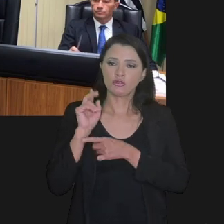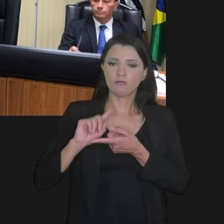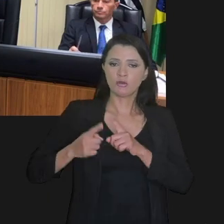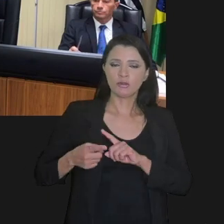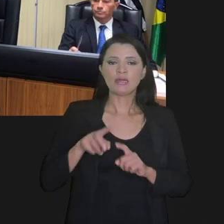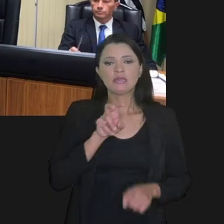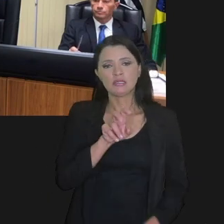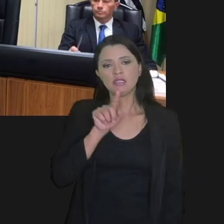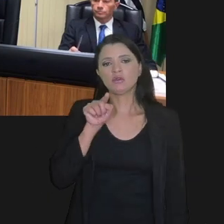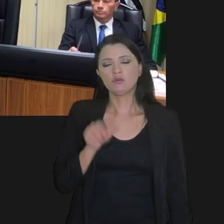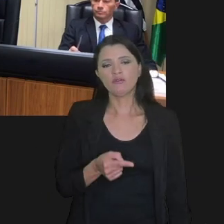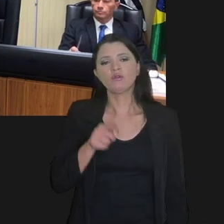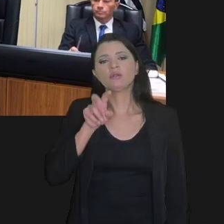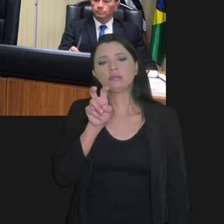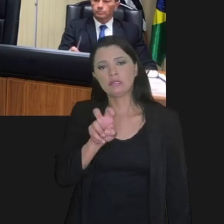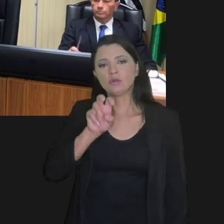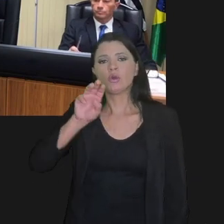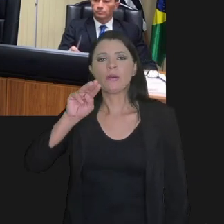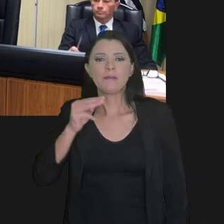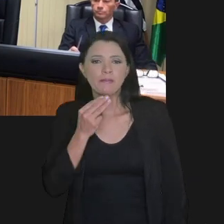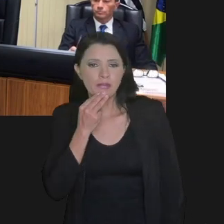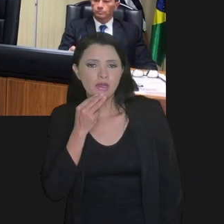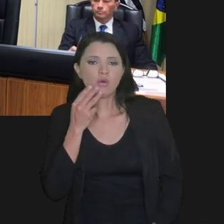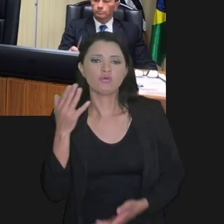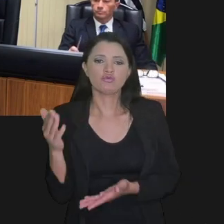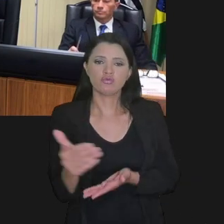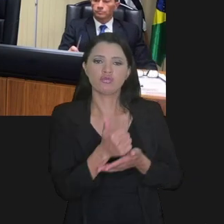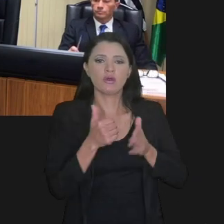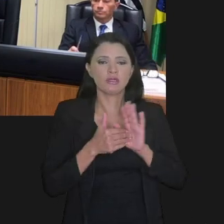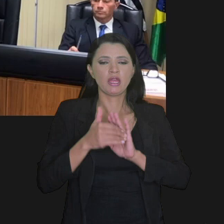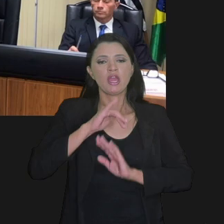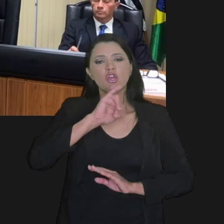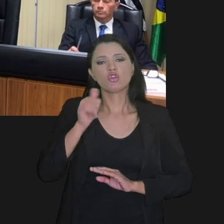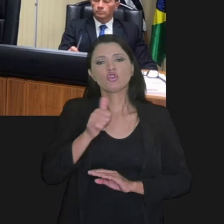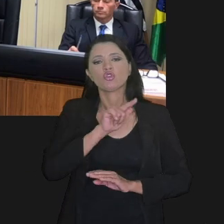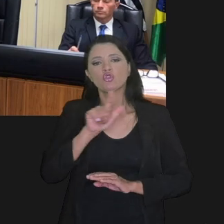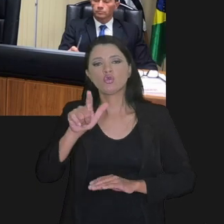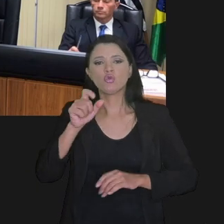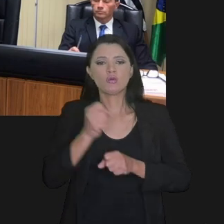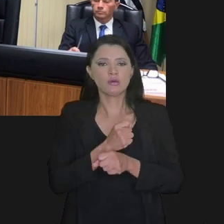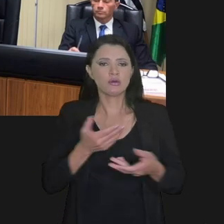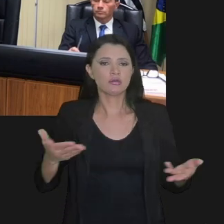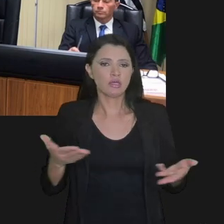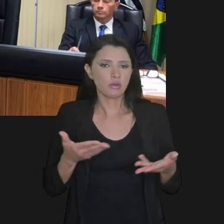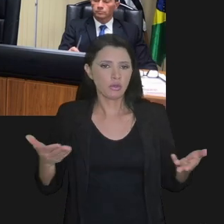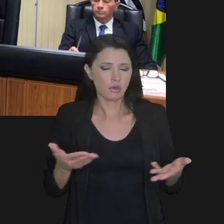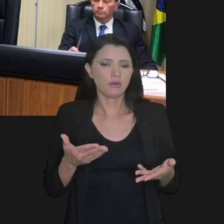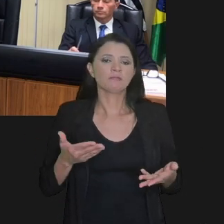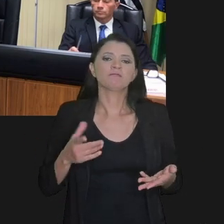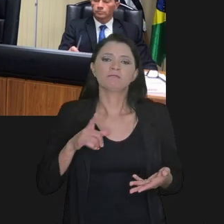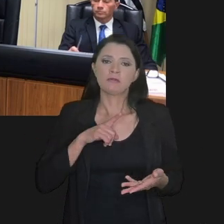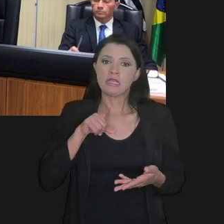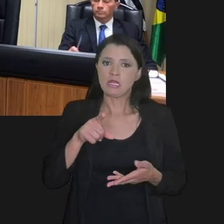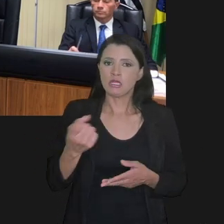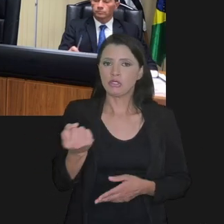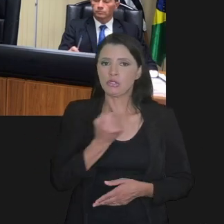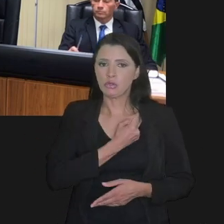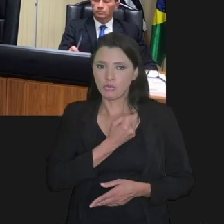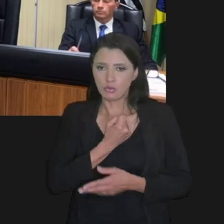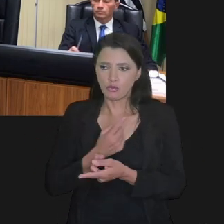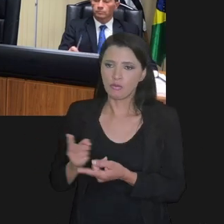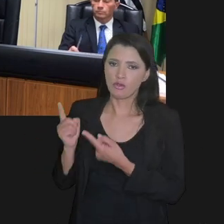negociados e 5,5 bilhões arrecadados até julho desse ano, em 383 mil